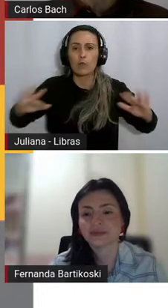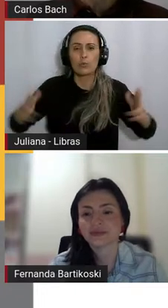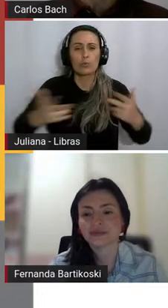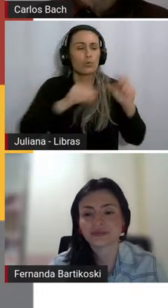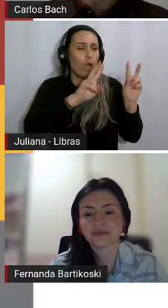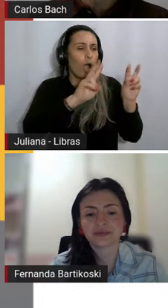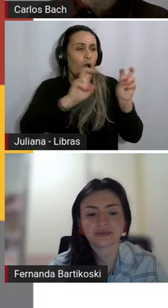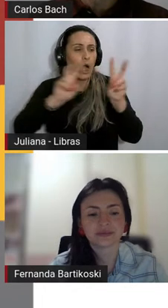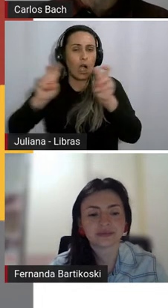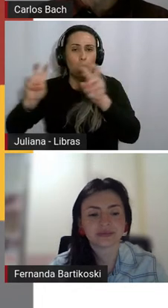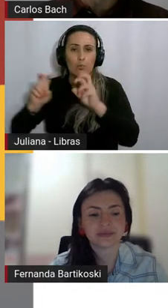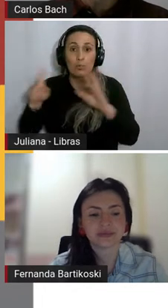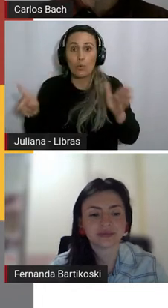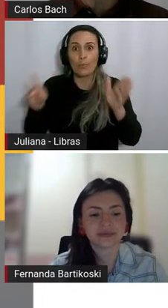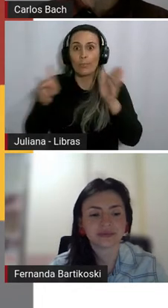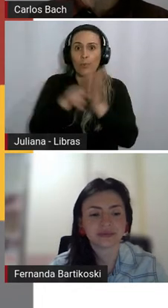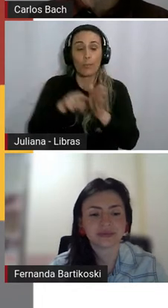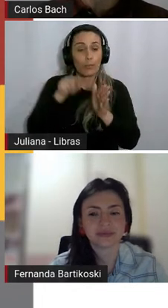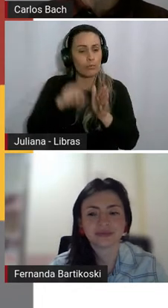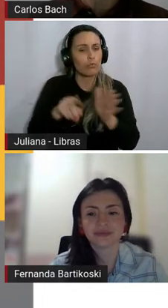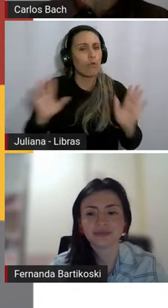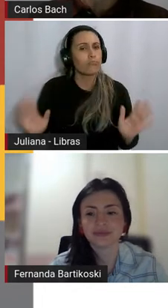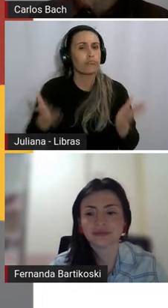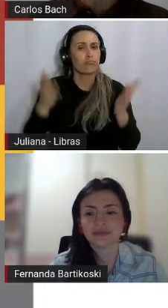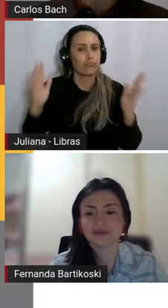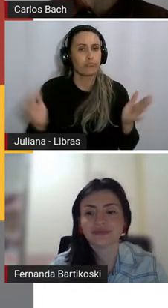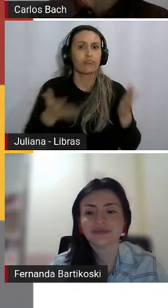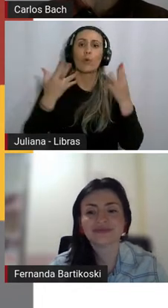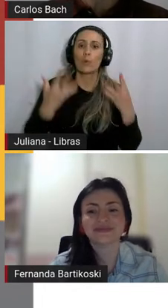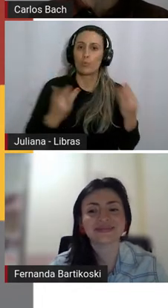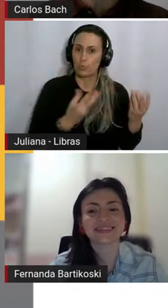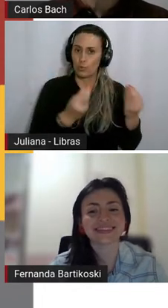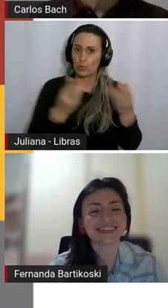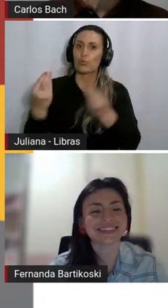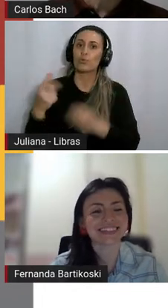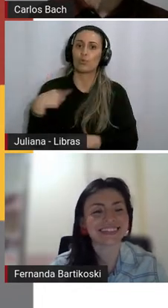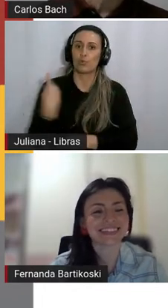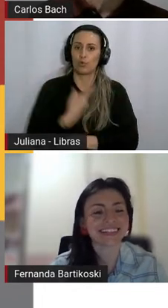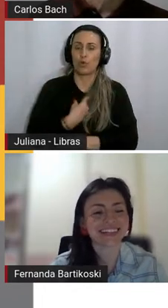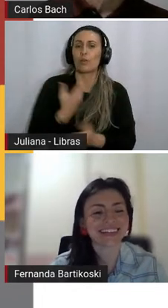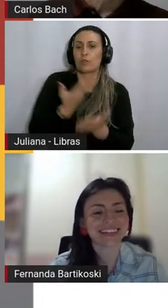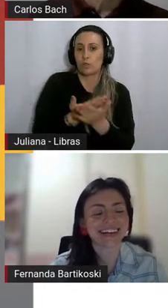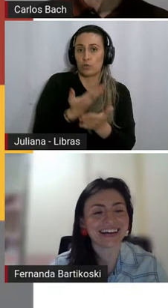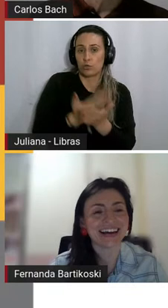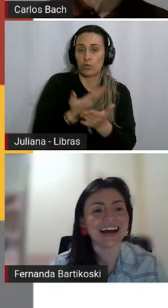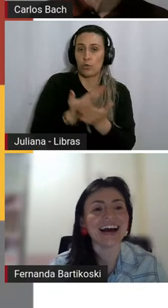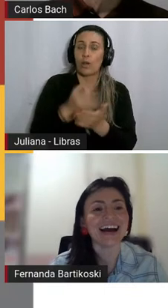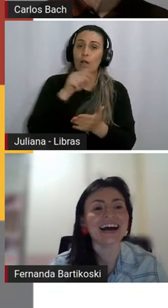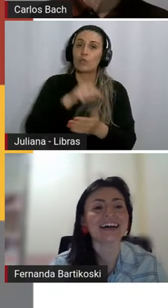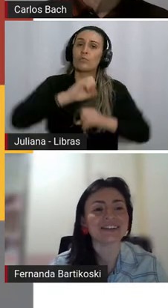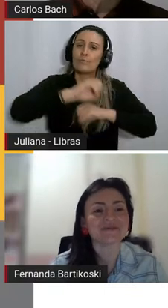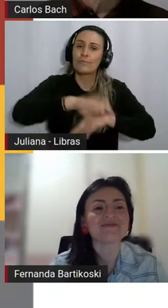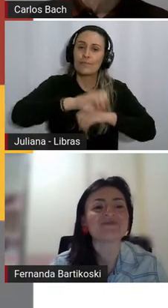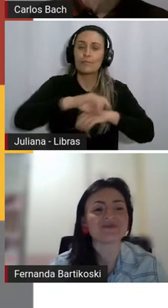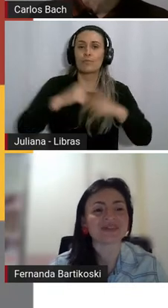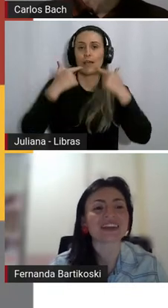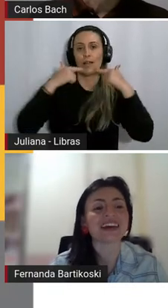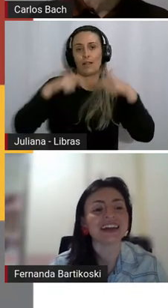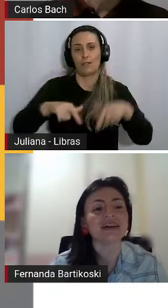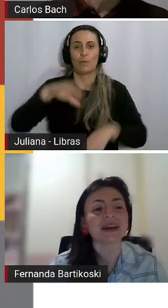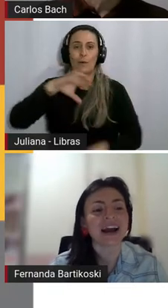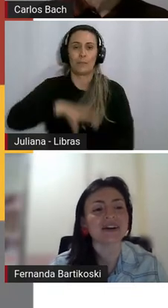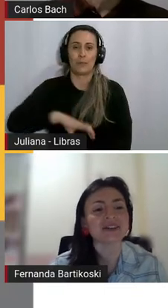cantinho estimulou muito em nossa escola. A minha sala é somente para aulas de língua portuguesa. As salas temáticas, né?